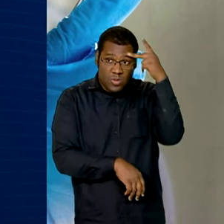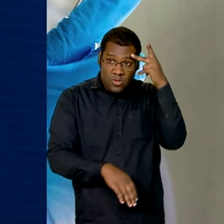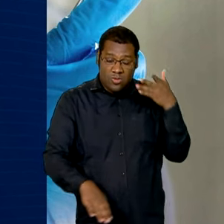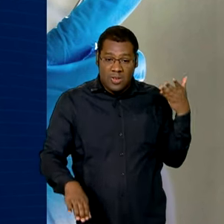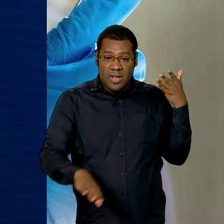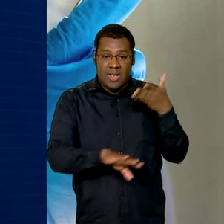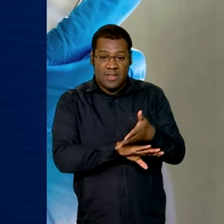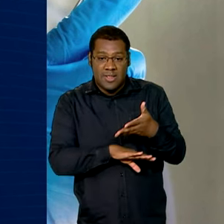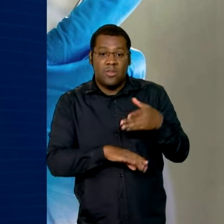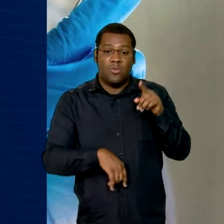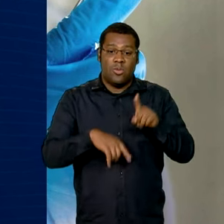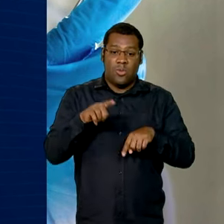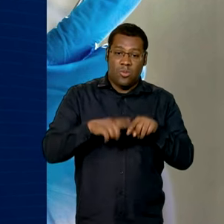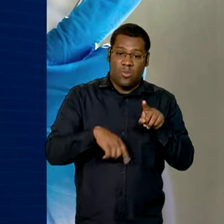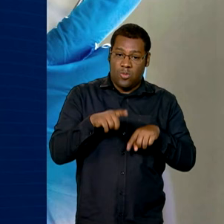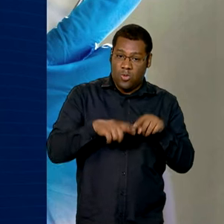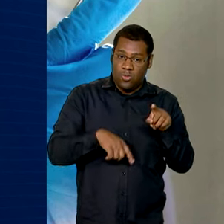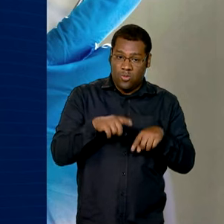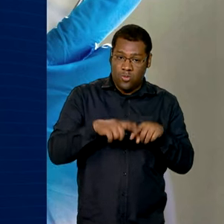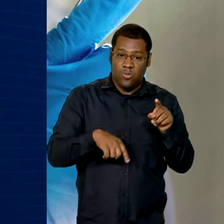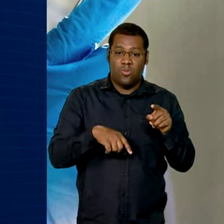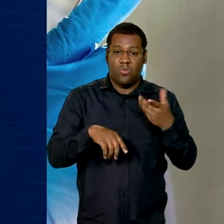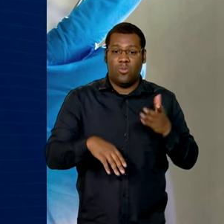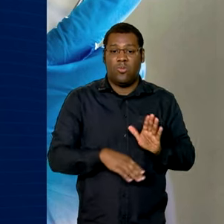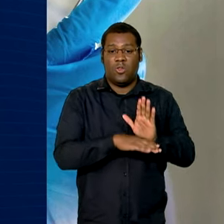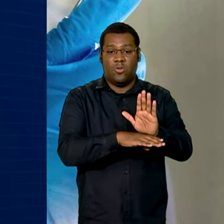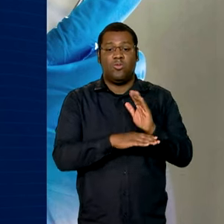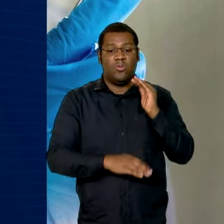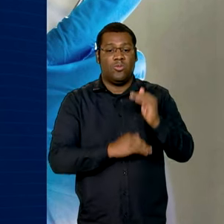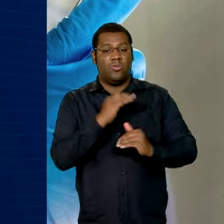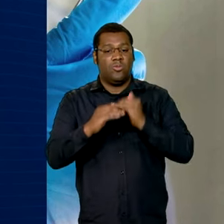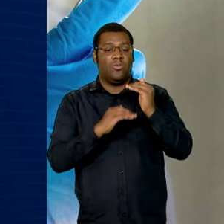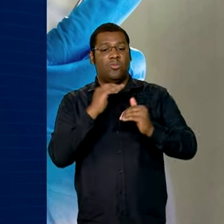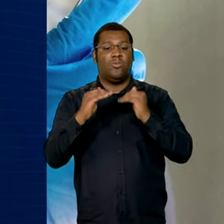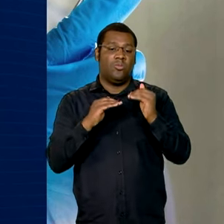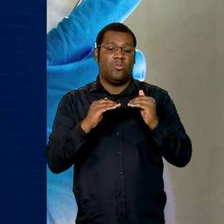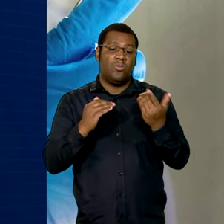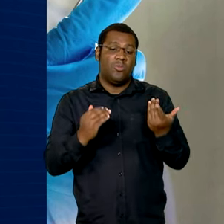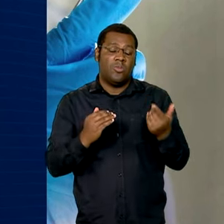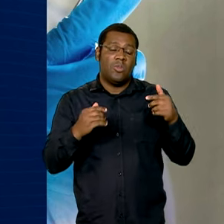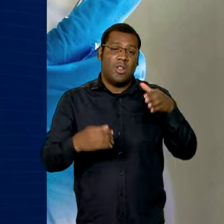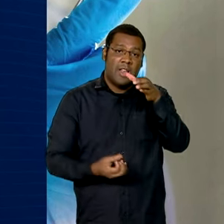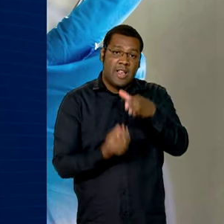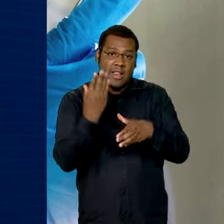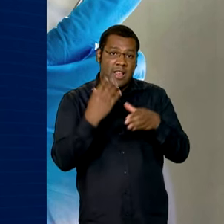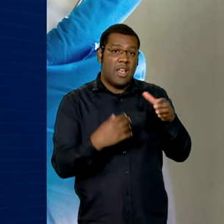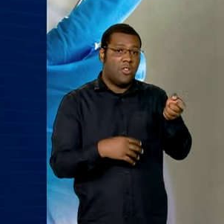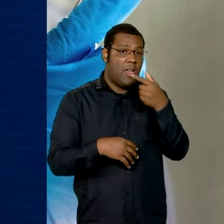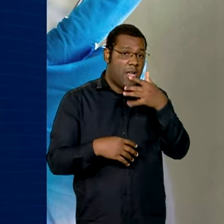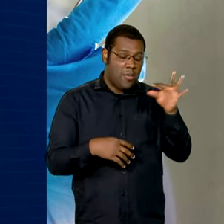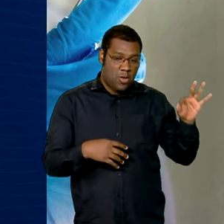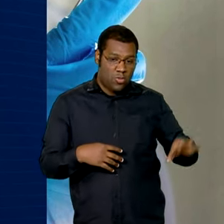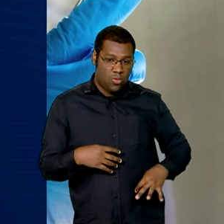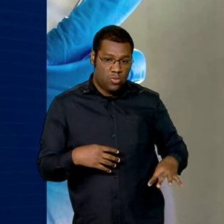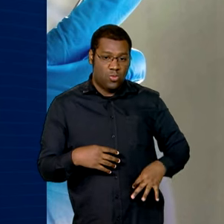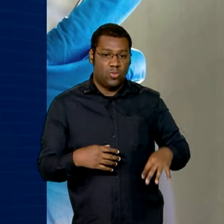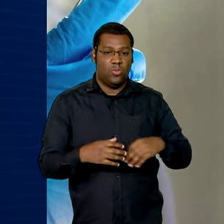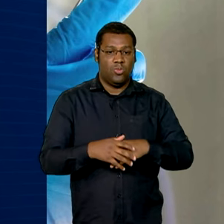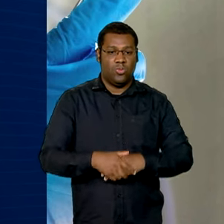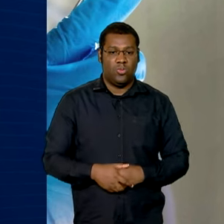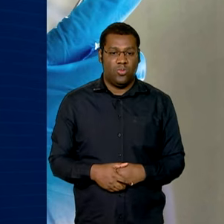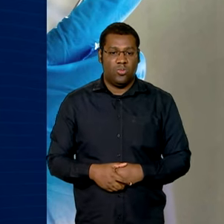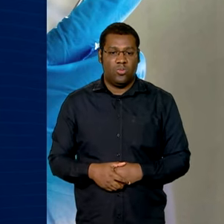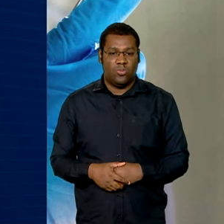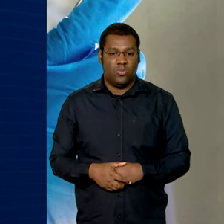química destinada ao desenvolvimento e produção de insulinas e seus análogos. Plataforma